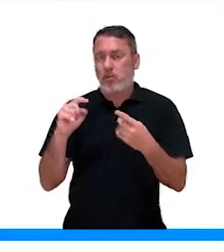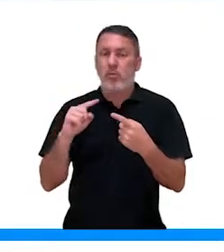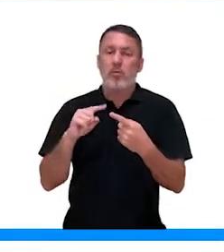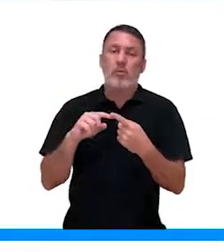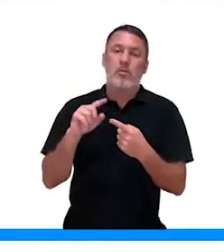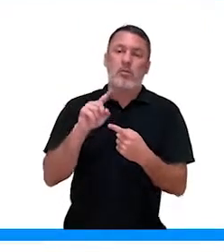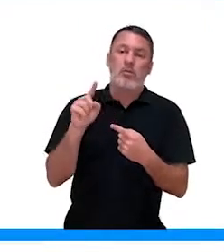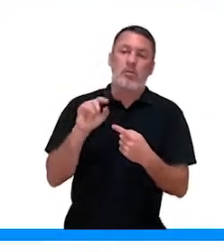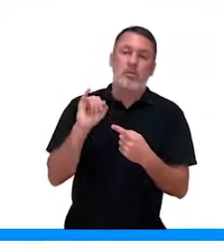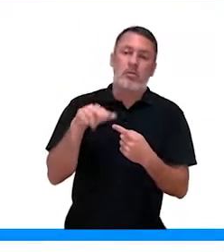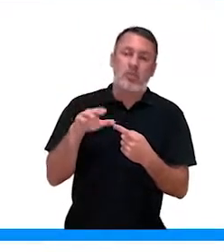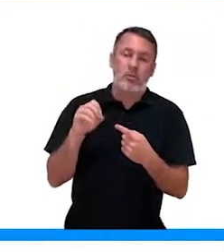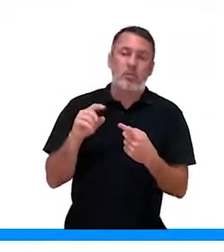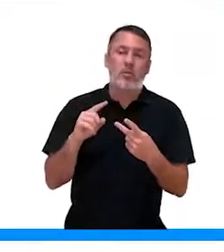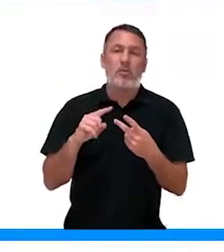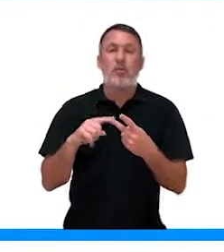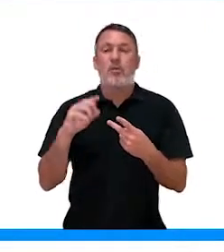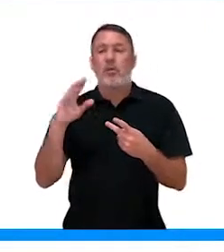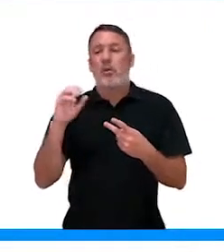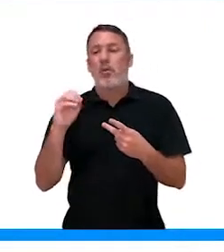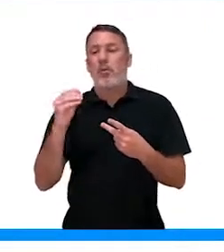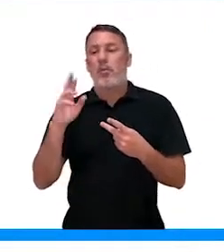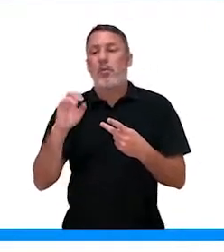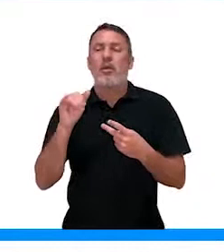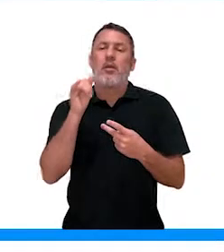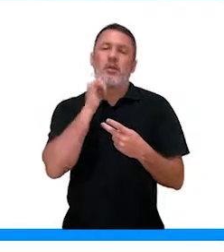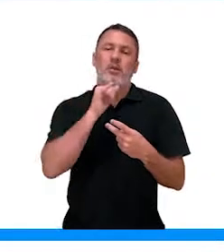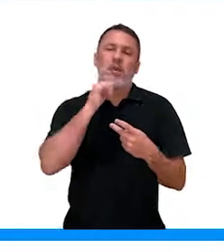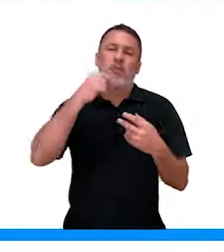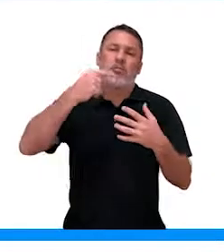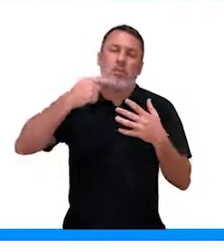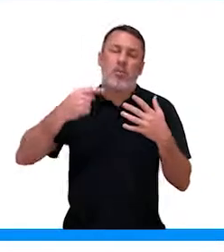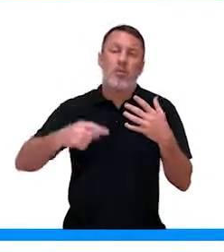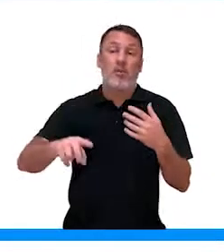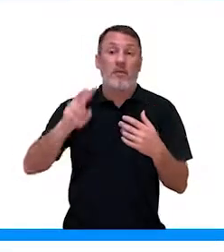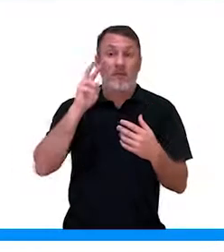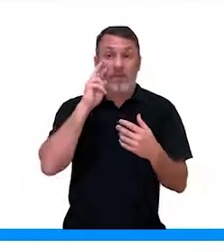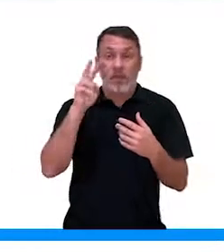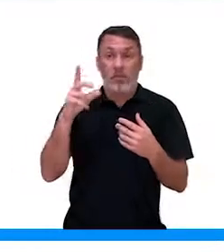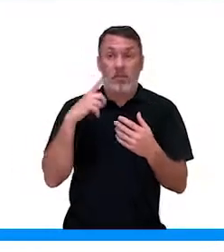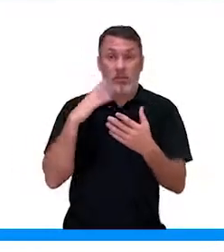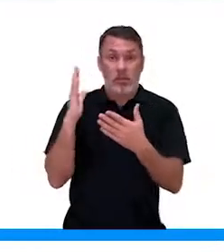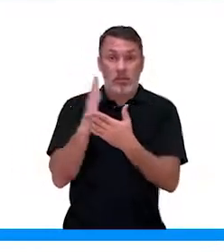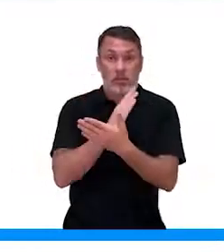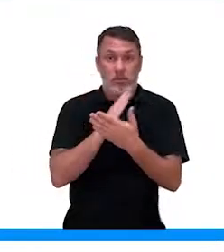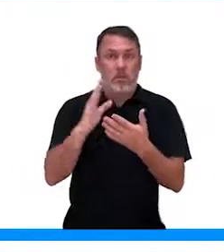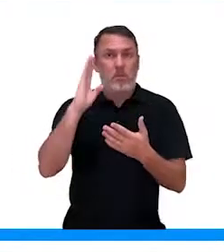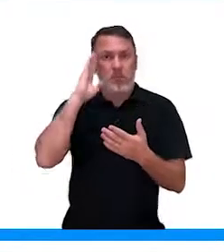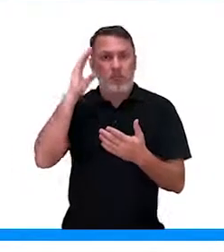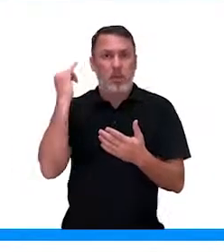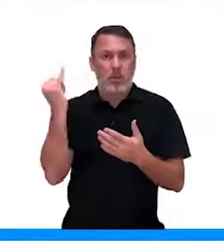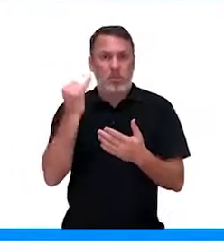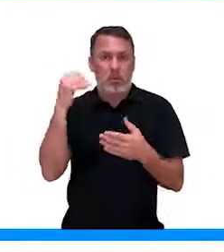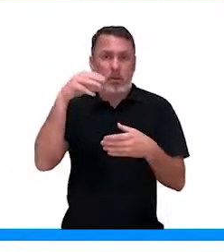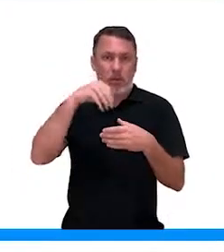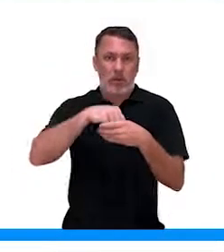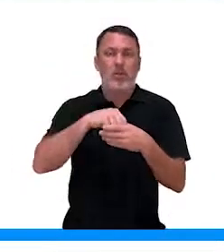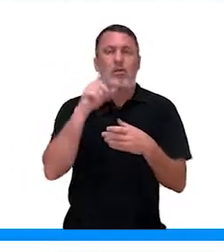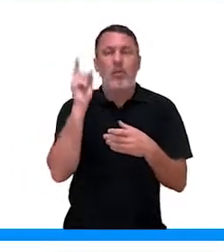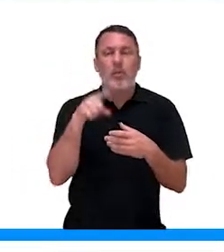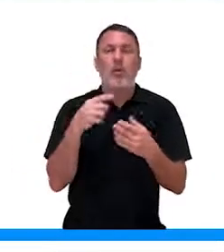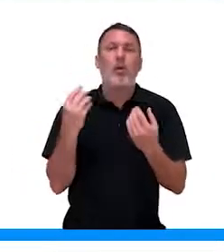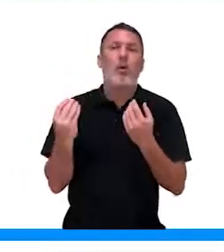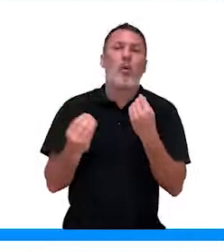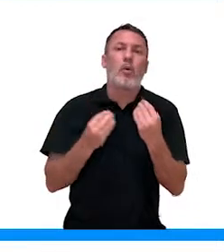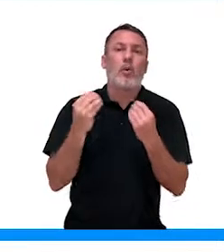o zinco, o cobre, o níquel e o molibdênio. A gente vai ver alguns desses principais. A